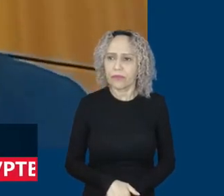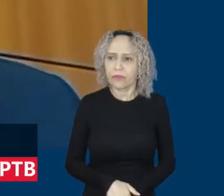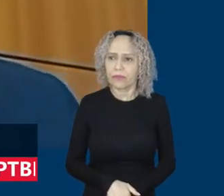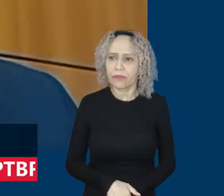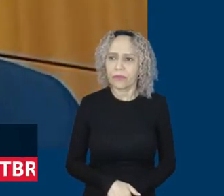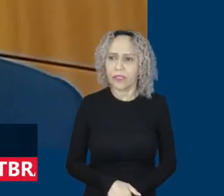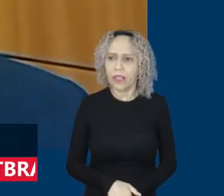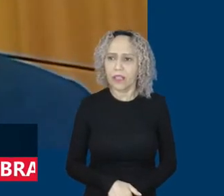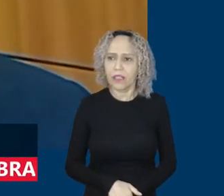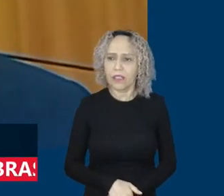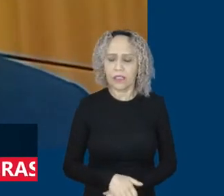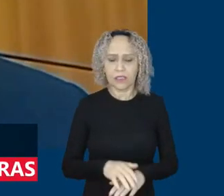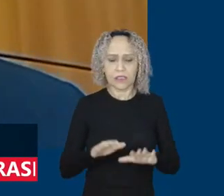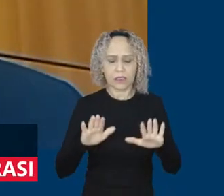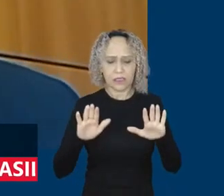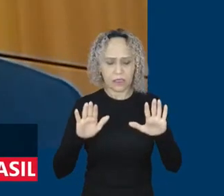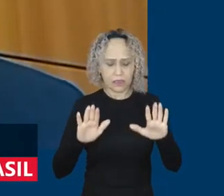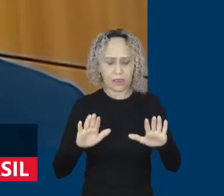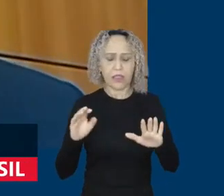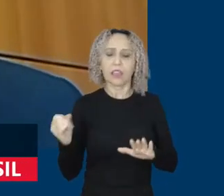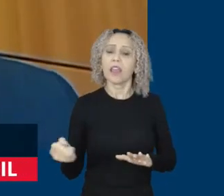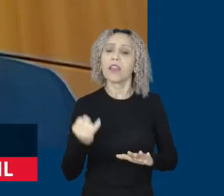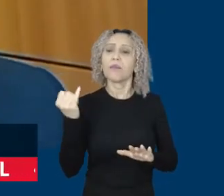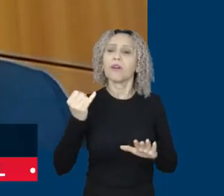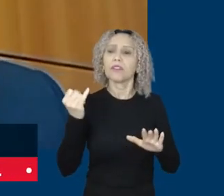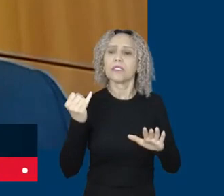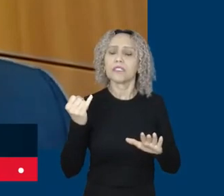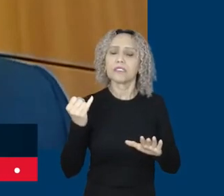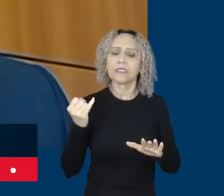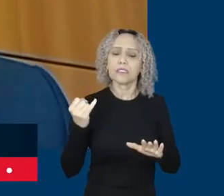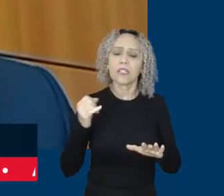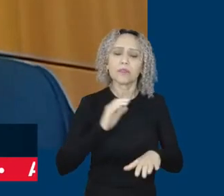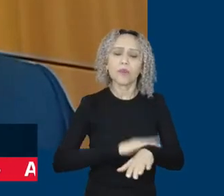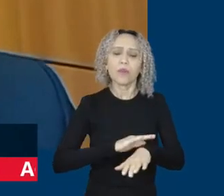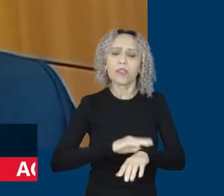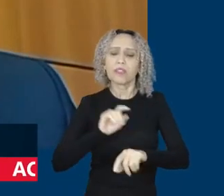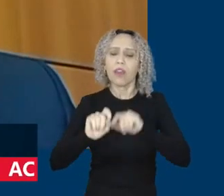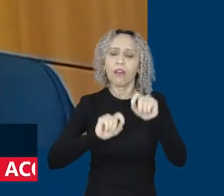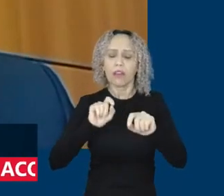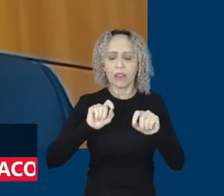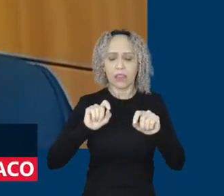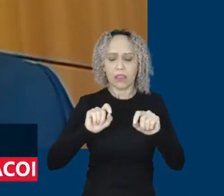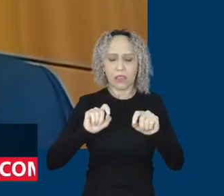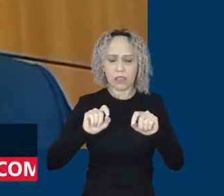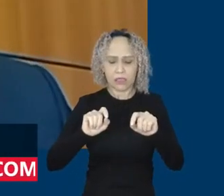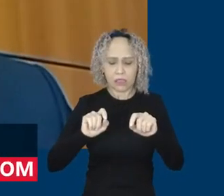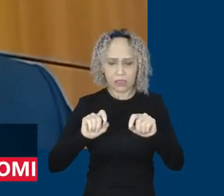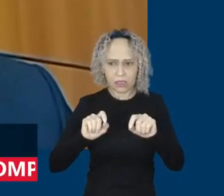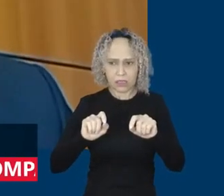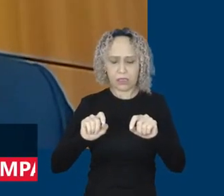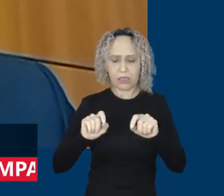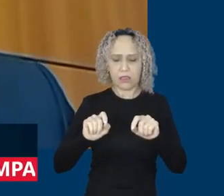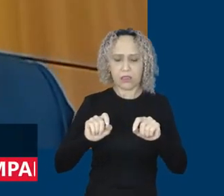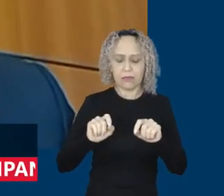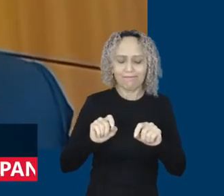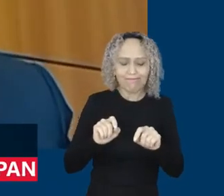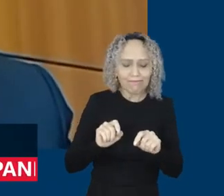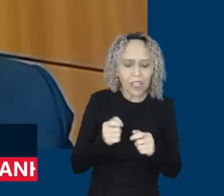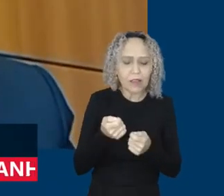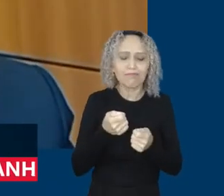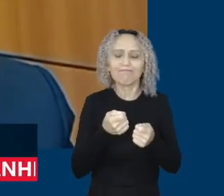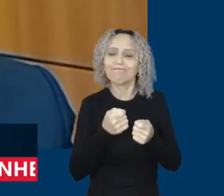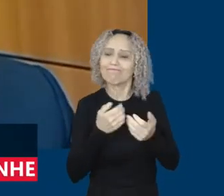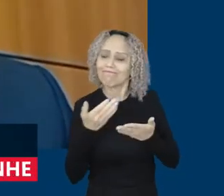O que é importante nesse momento é através da contribuição negocial, dos